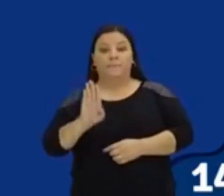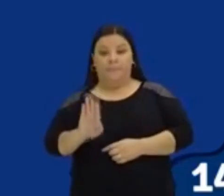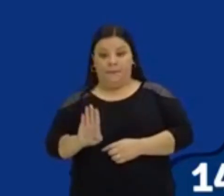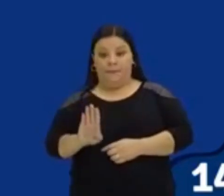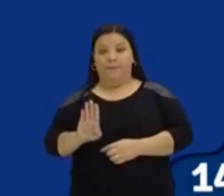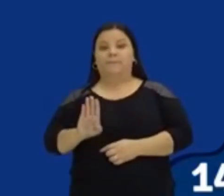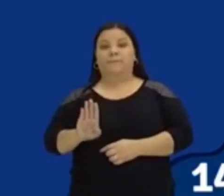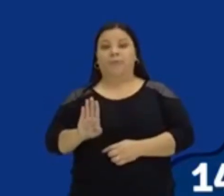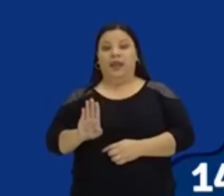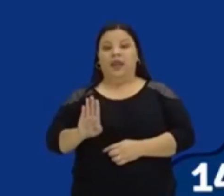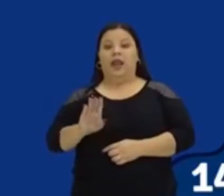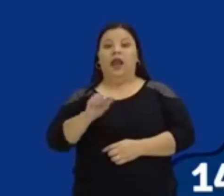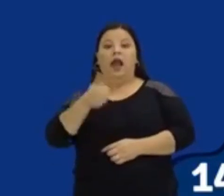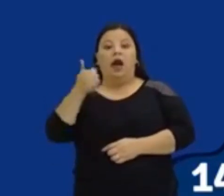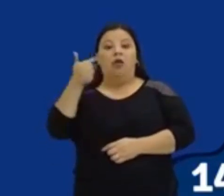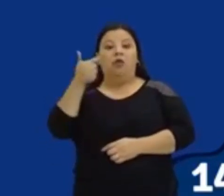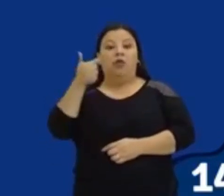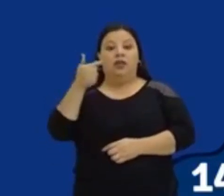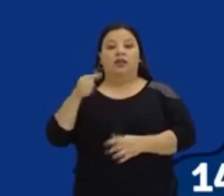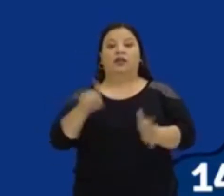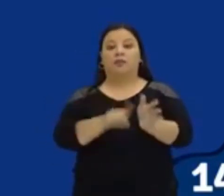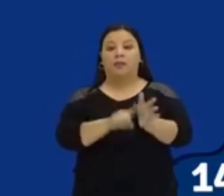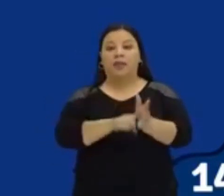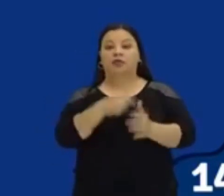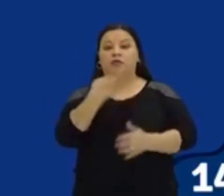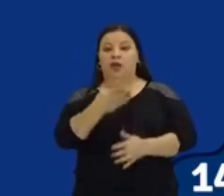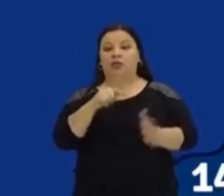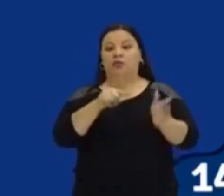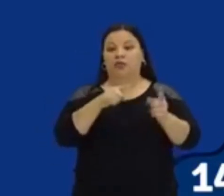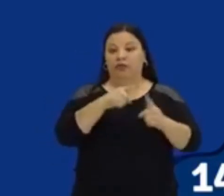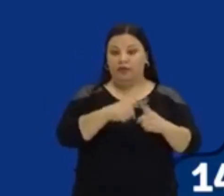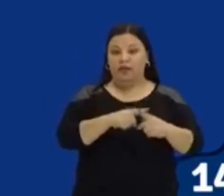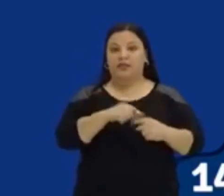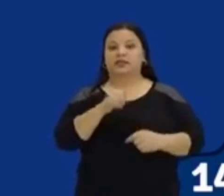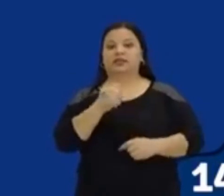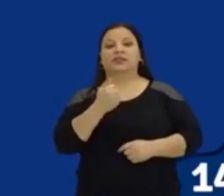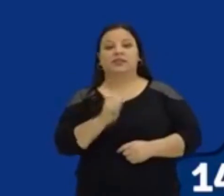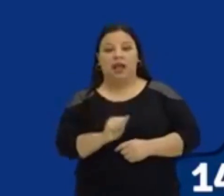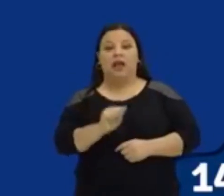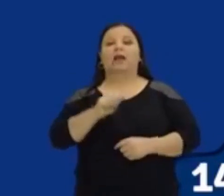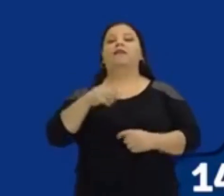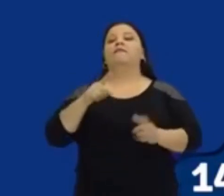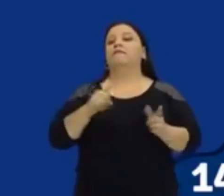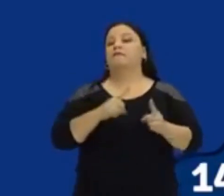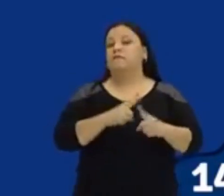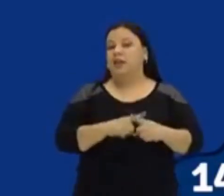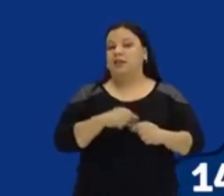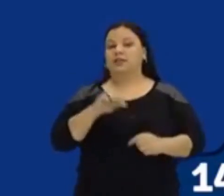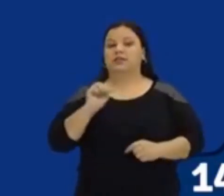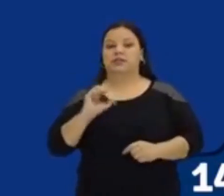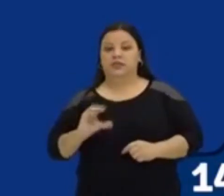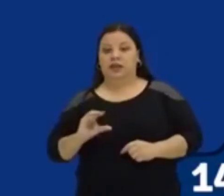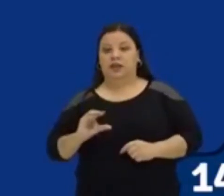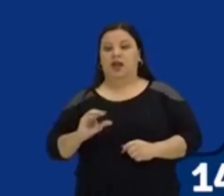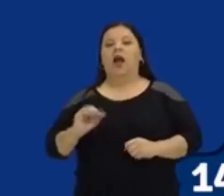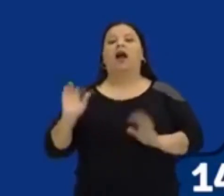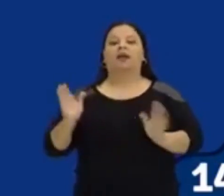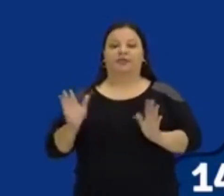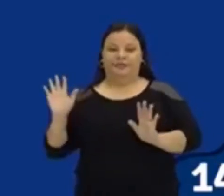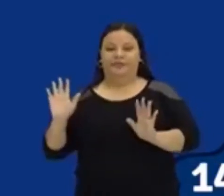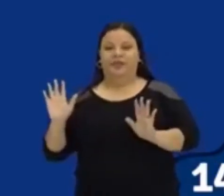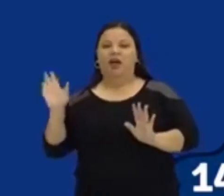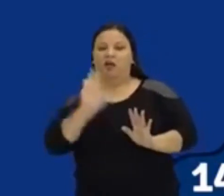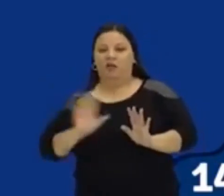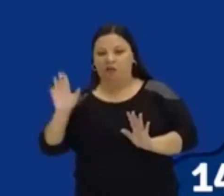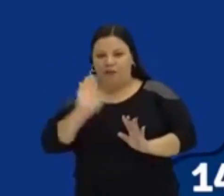menos 4 vezes a vezes c. Para aproveitar o espaço eu vou colocar aqui para cima essa parte, olha. Aí já